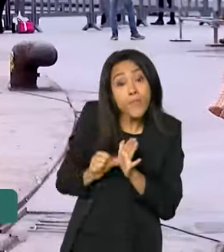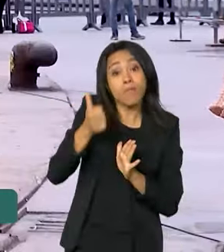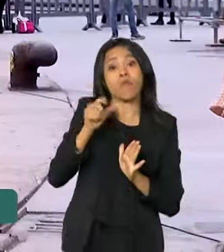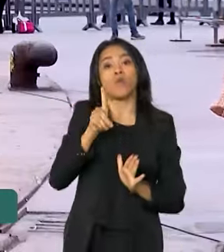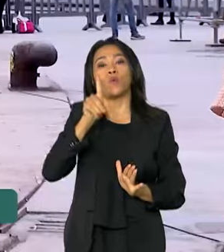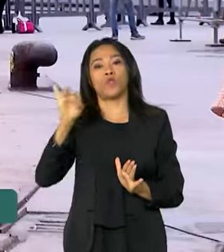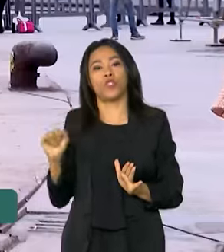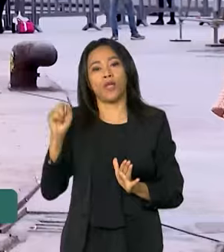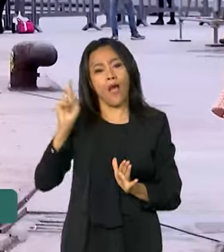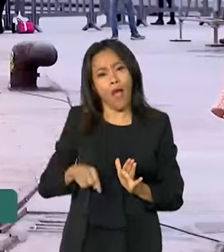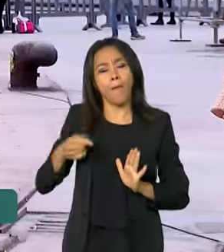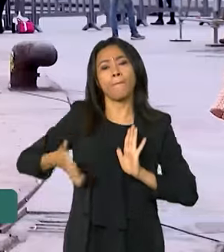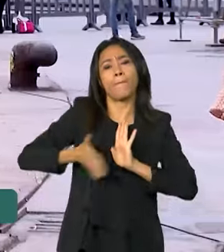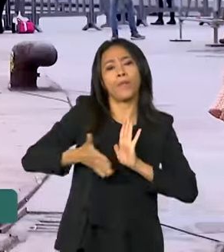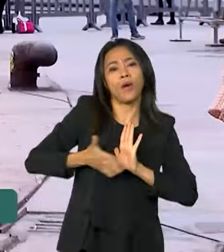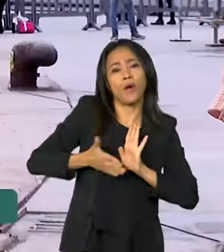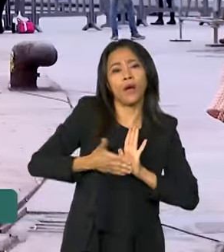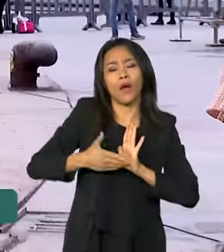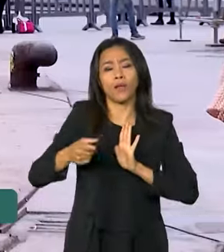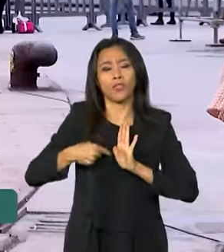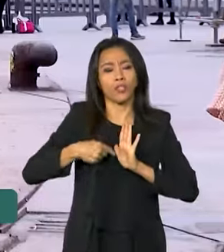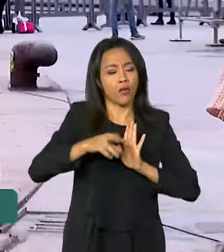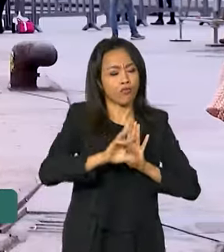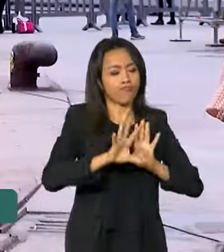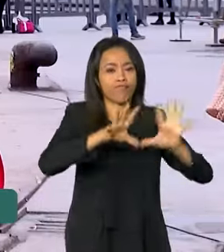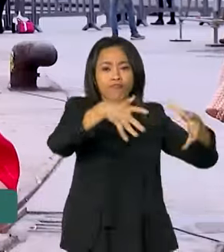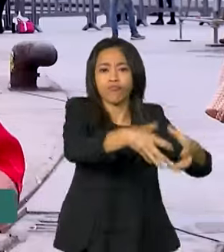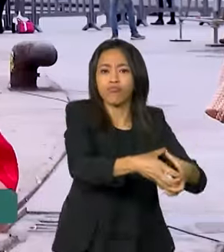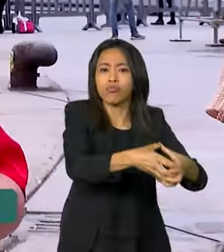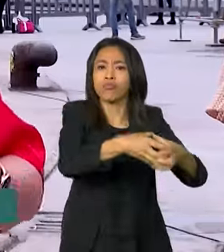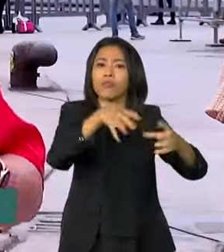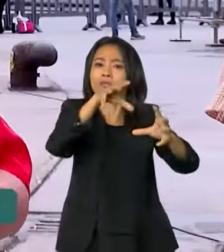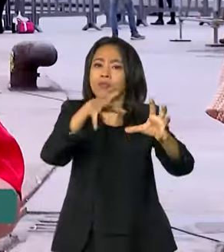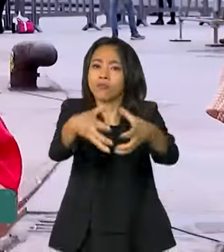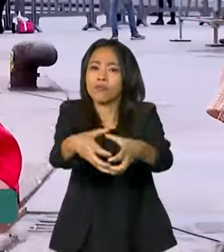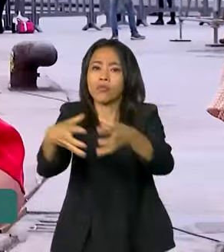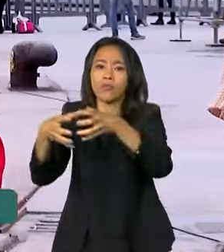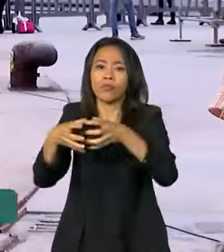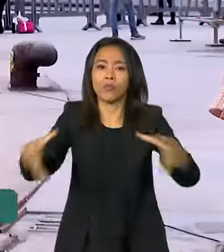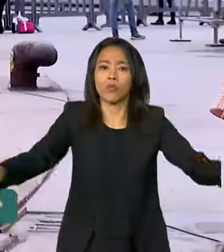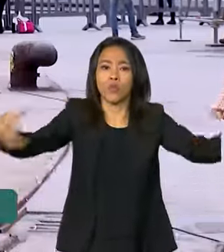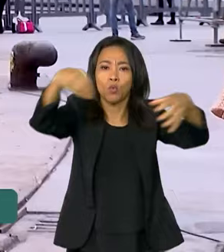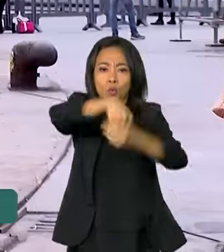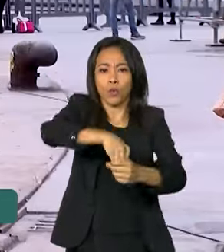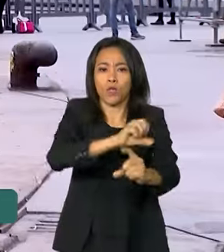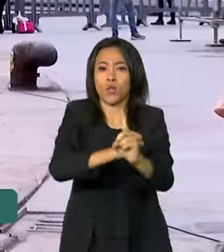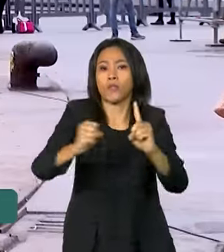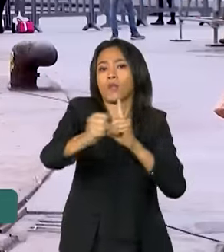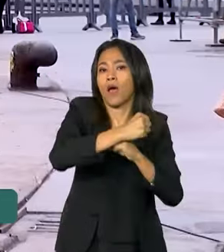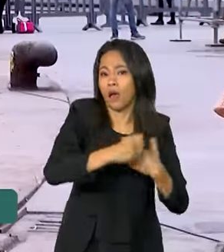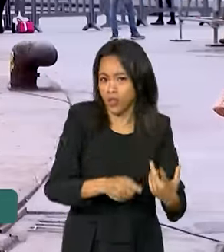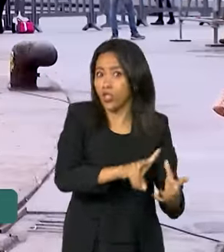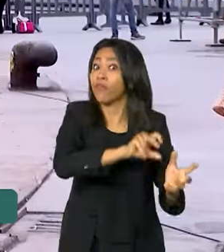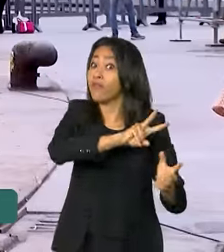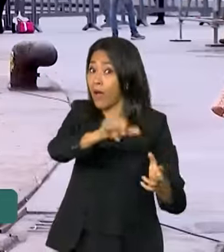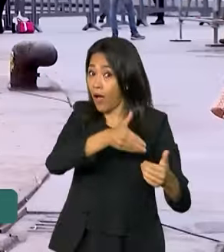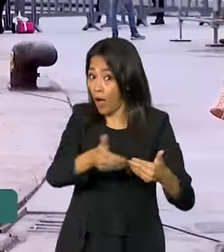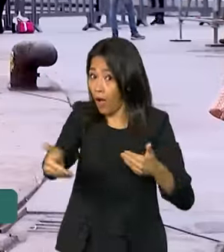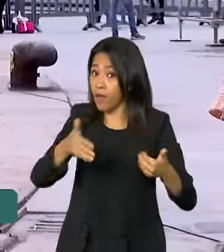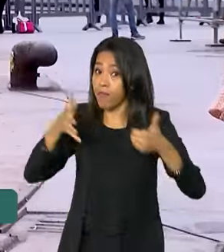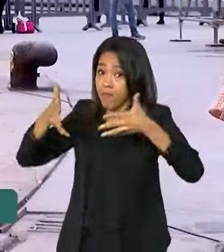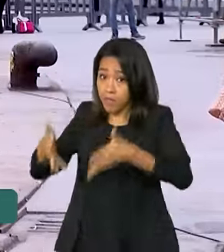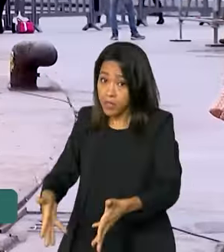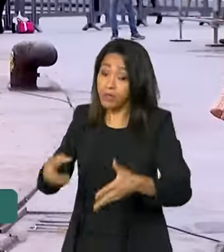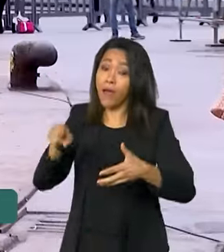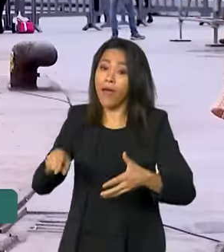atividades propostas pelas organizações da sociedade civil que vão participar do evento. A ideia é ampliar